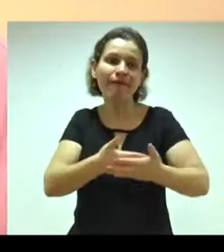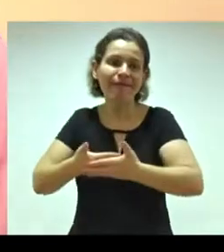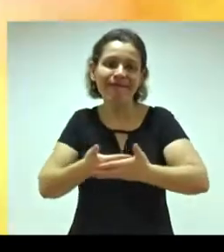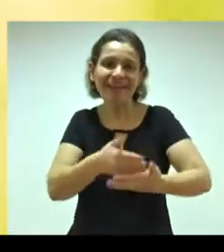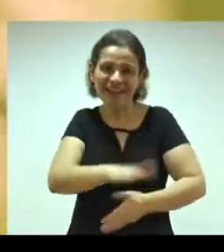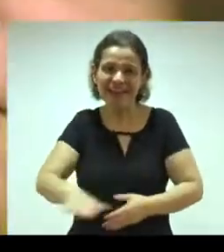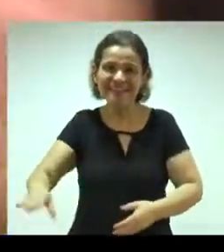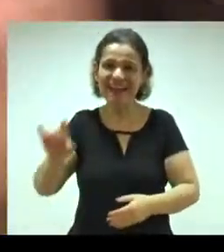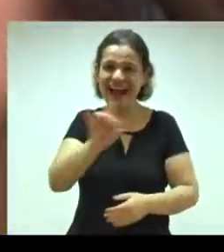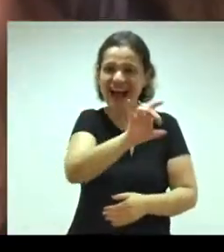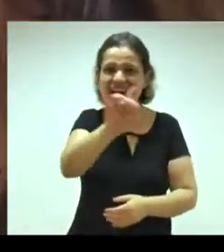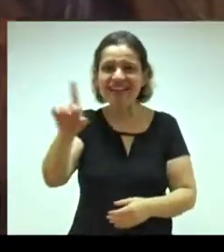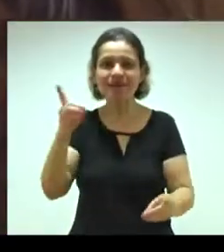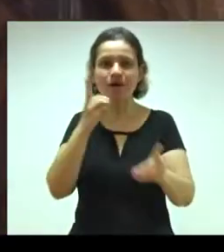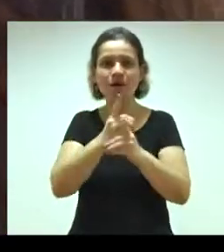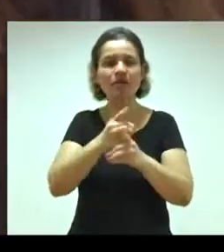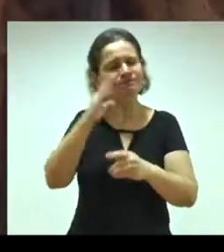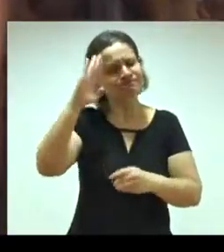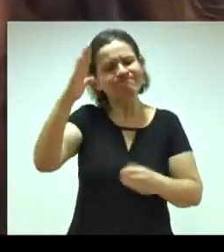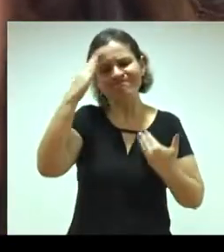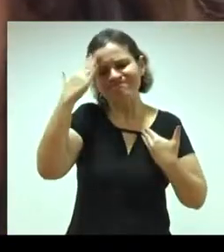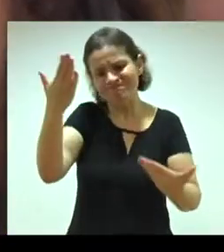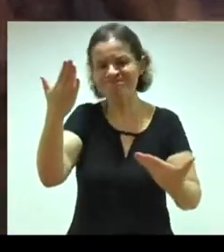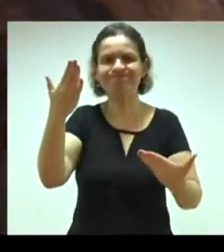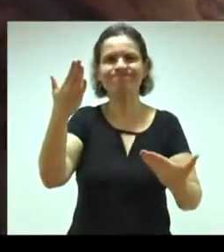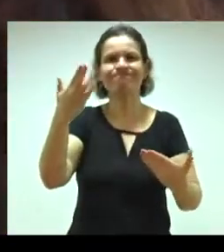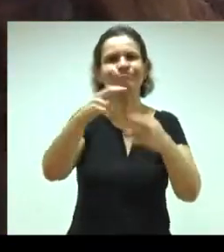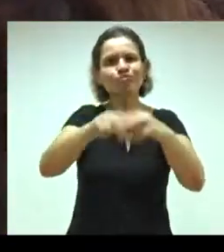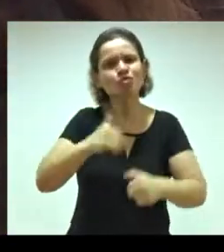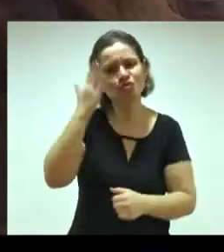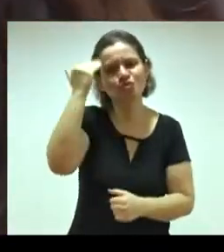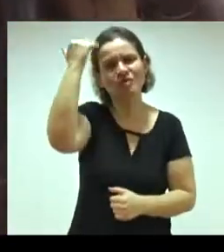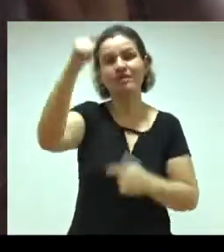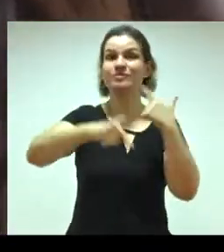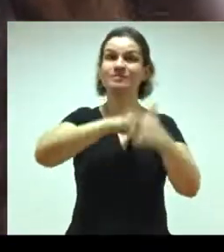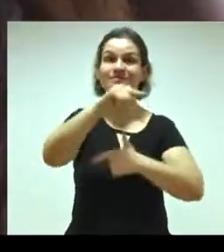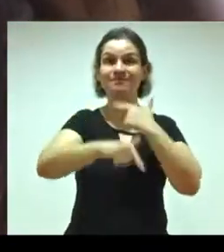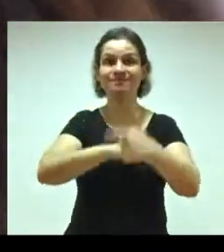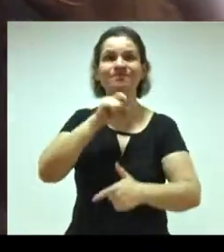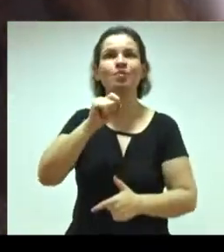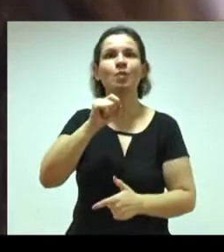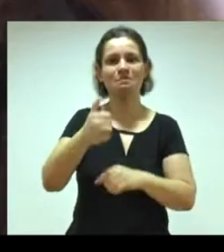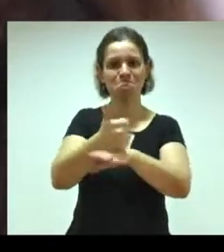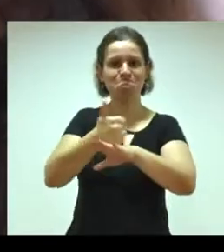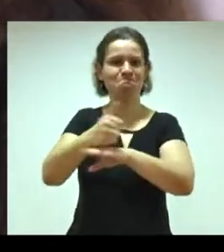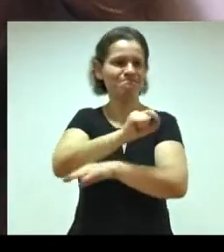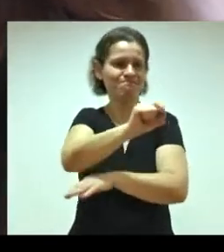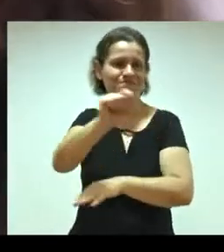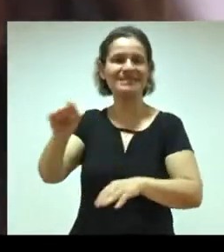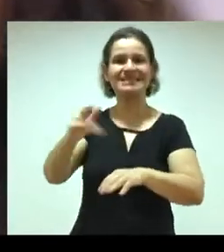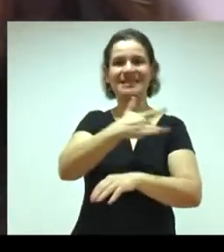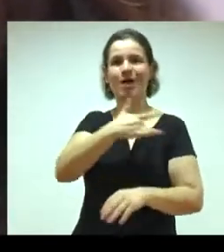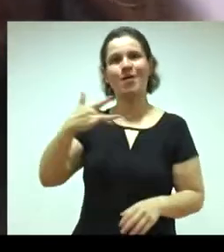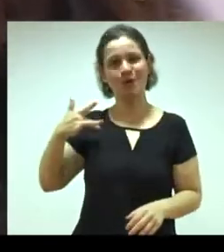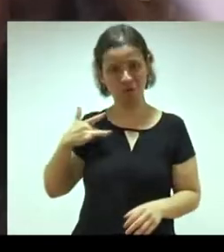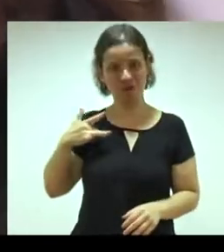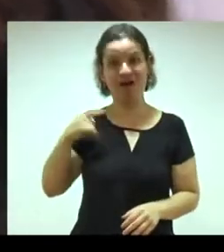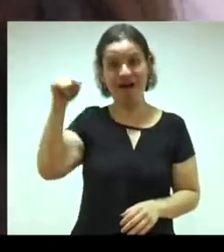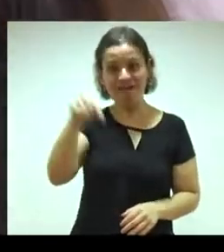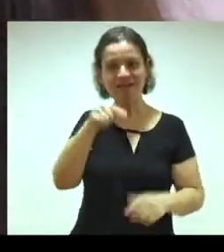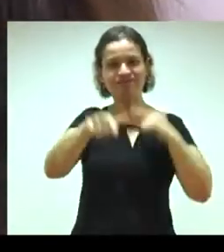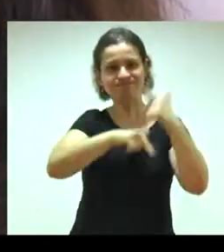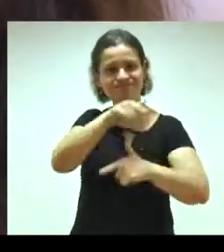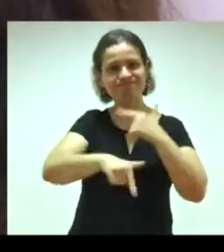encontro. O grande agradecimento, o maior de todos, pelo sucesso desse trabalho, é aos profissionais de saúde, que aqui